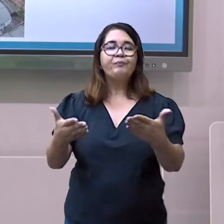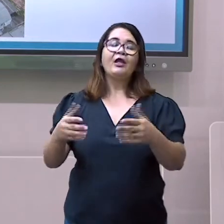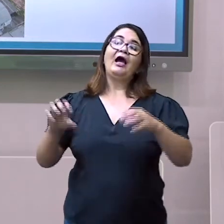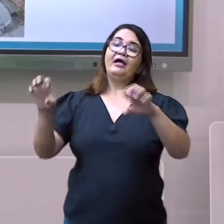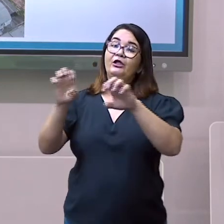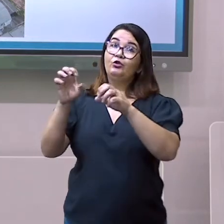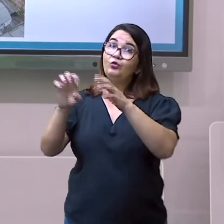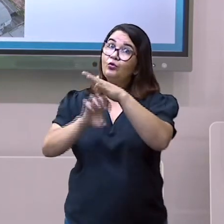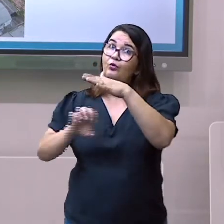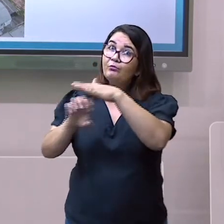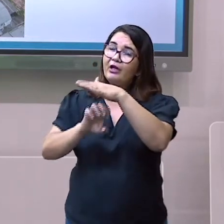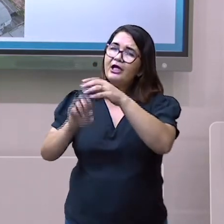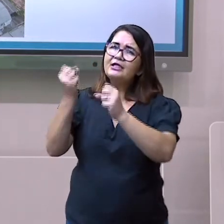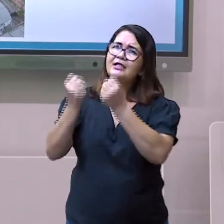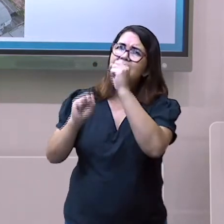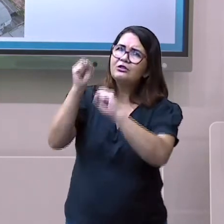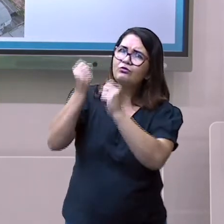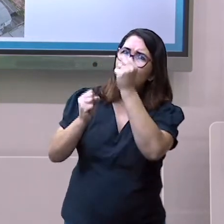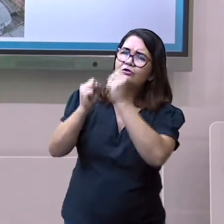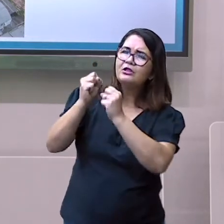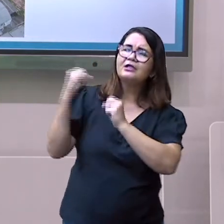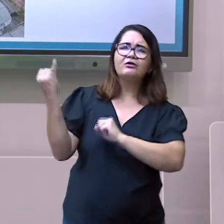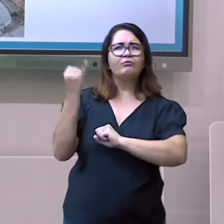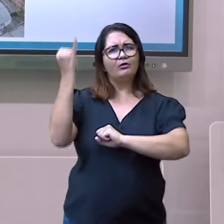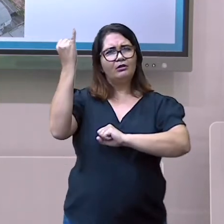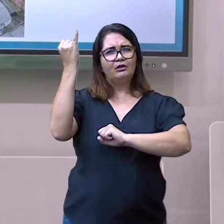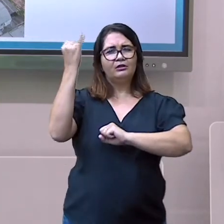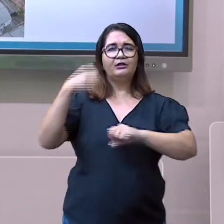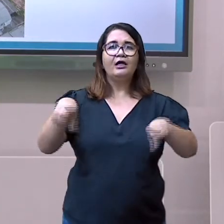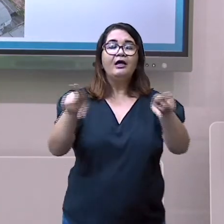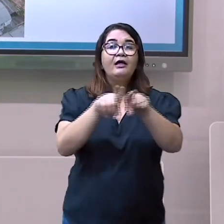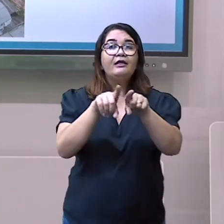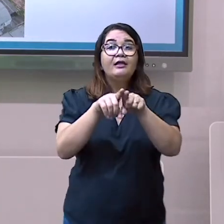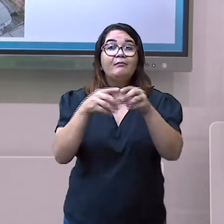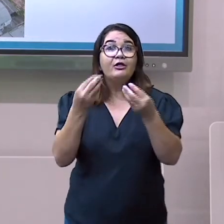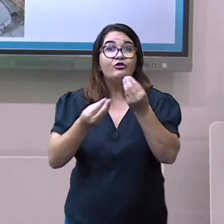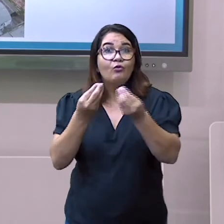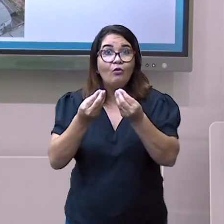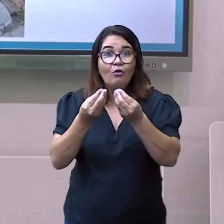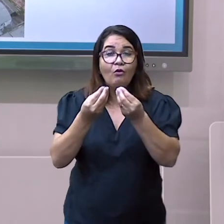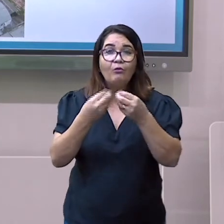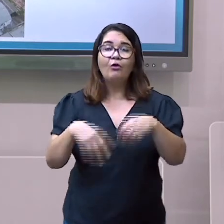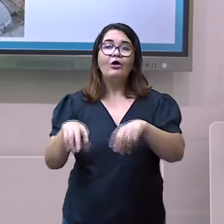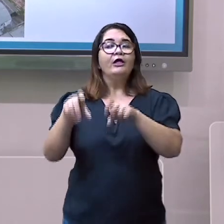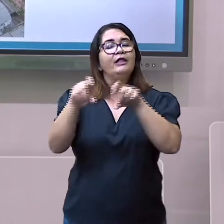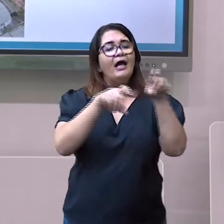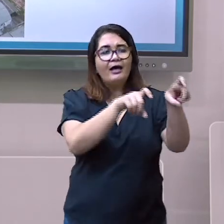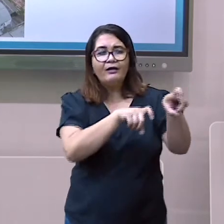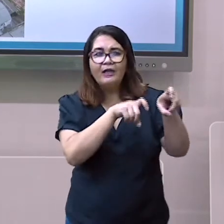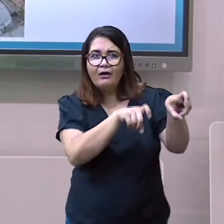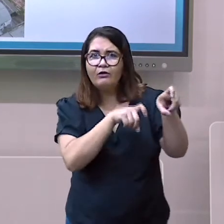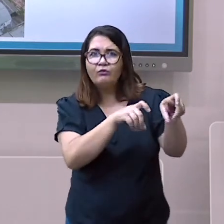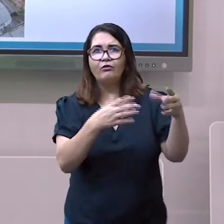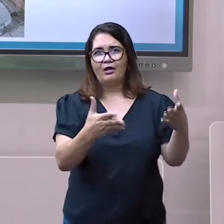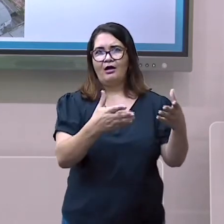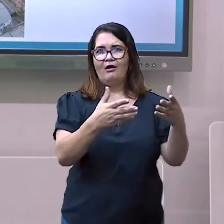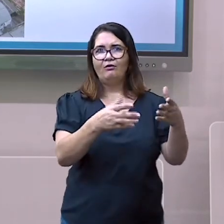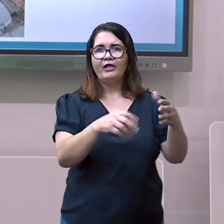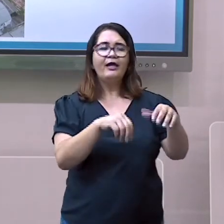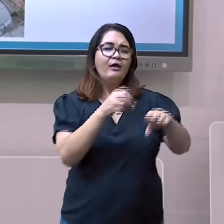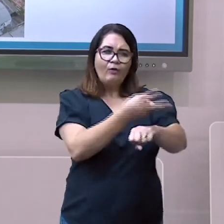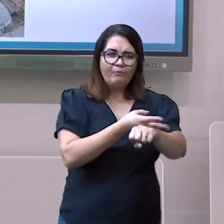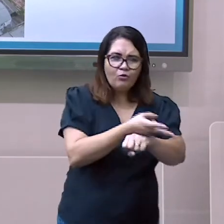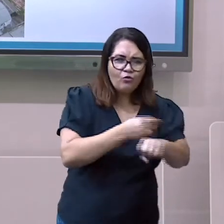o agropecuário e extrativismo, o comércio é a atividade na qual se pratica a compra e a venda de produtos,